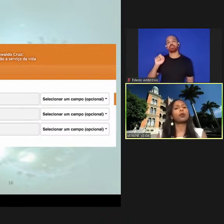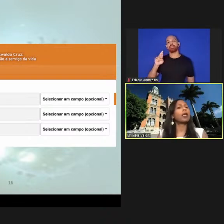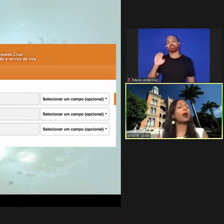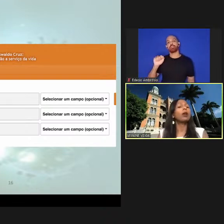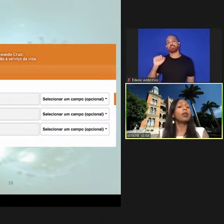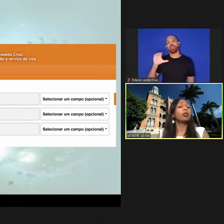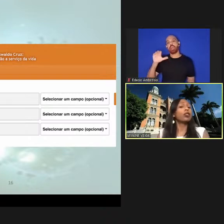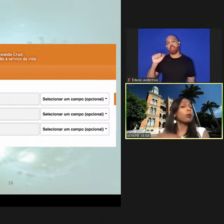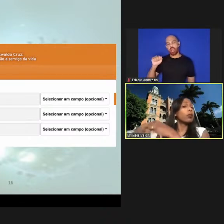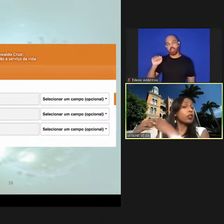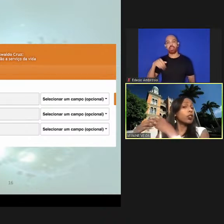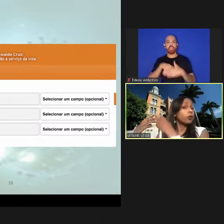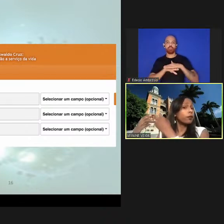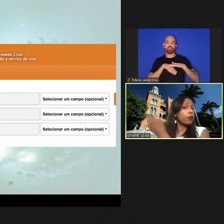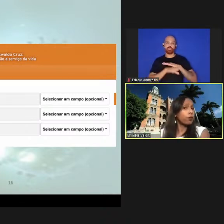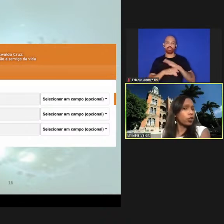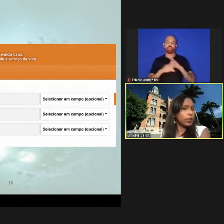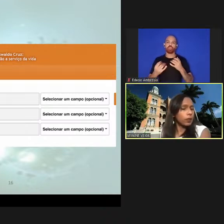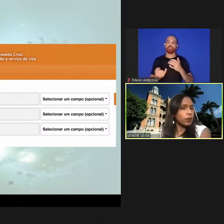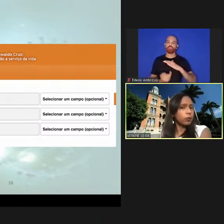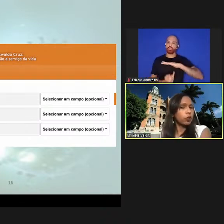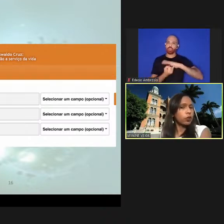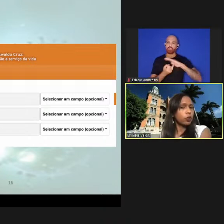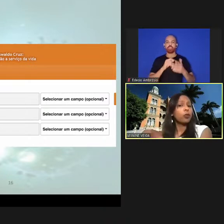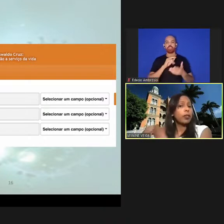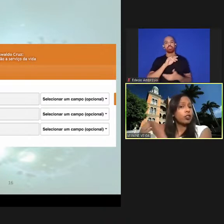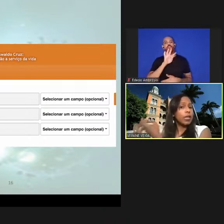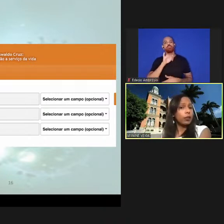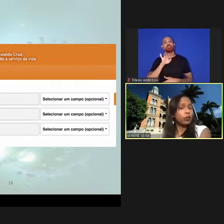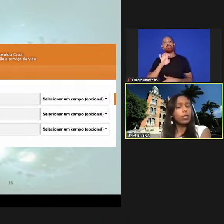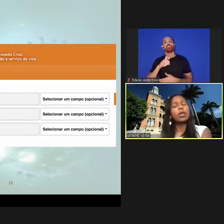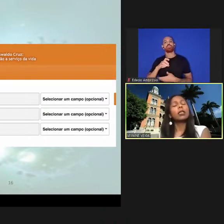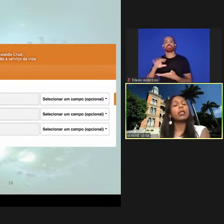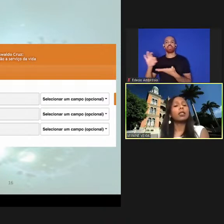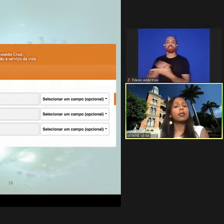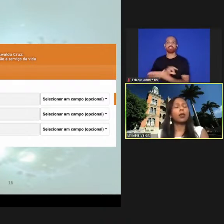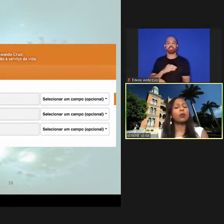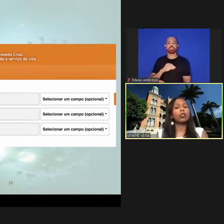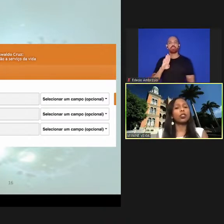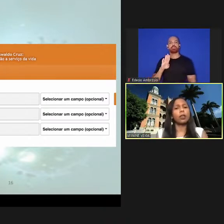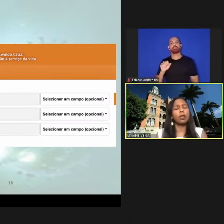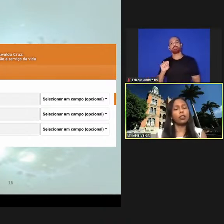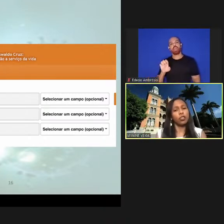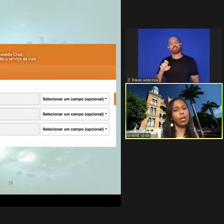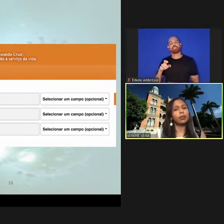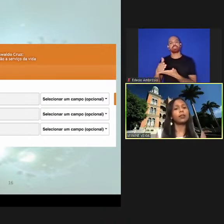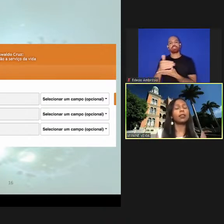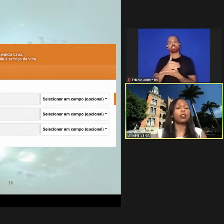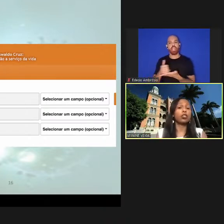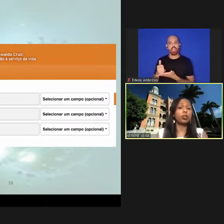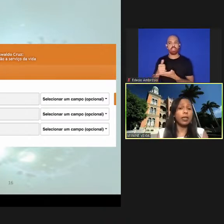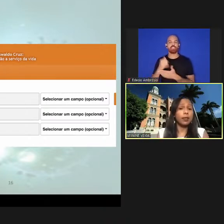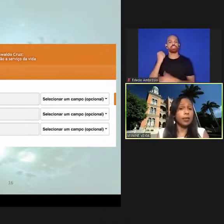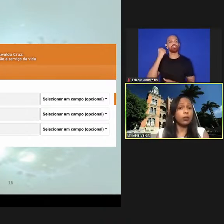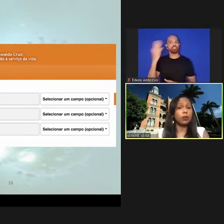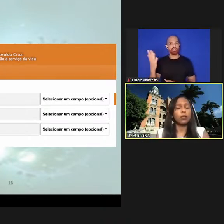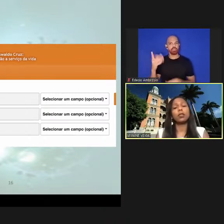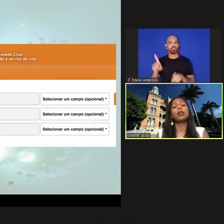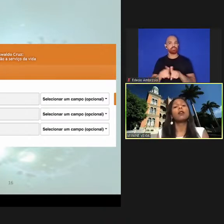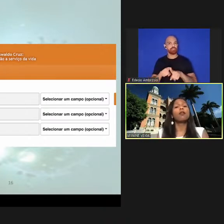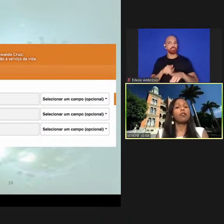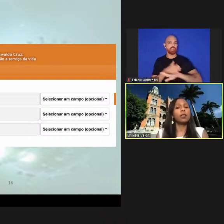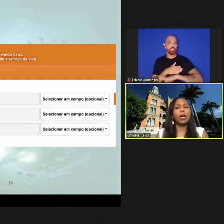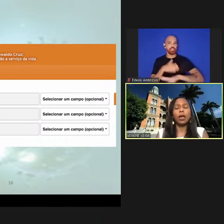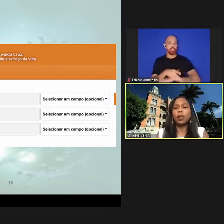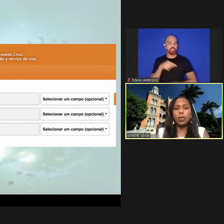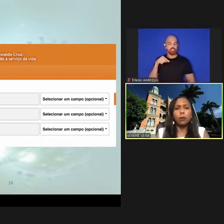institucional nós temos as fontes que assinamos também as bases de dados que são externas e que a gente tem acesso aqui